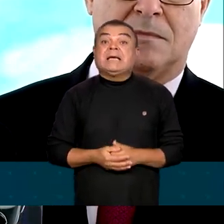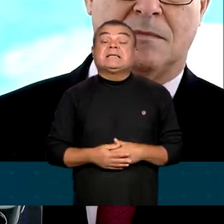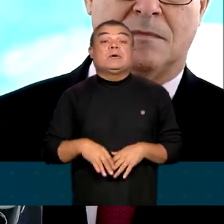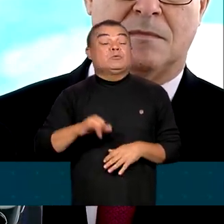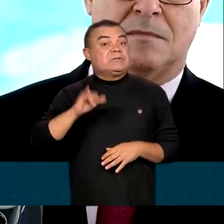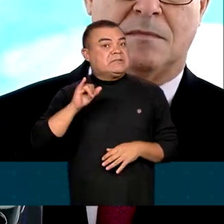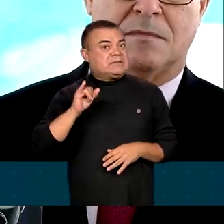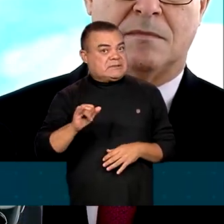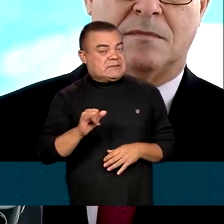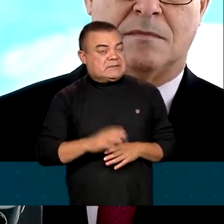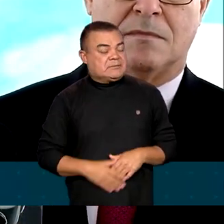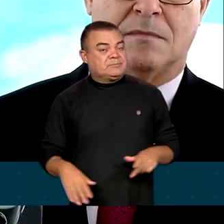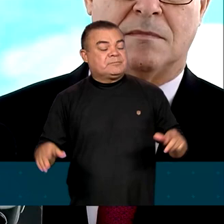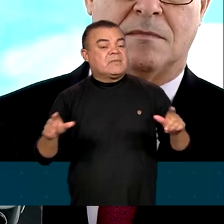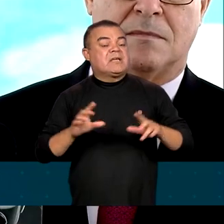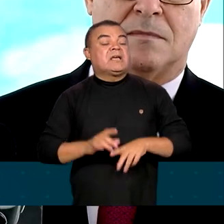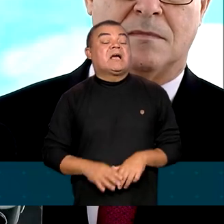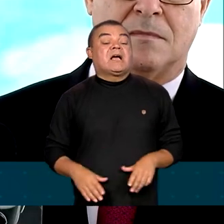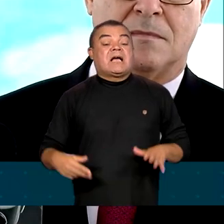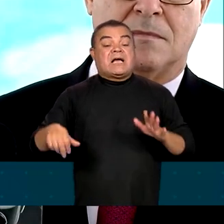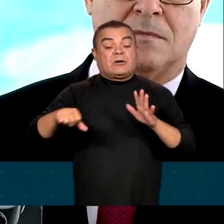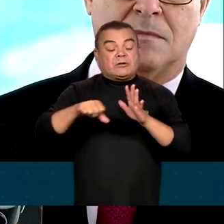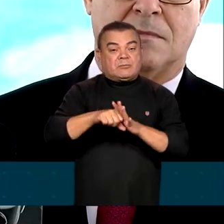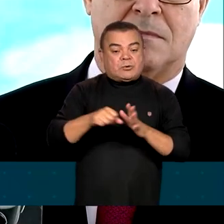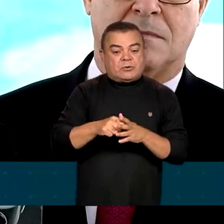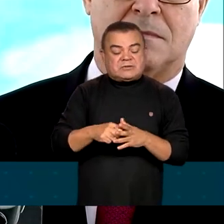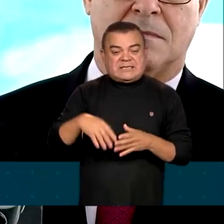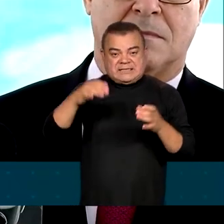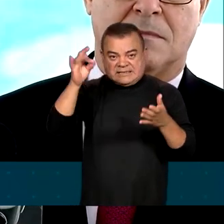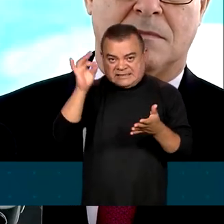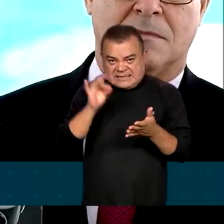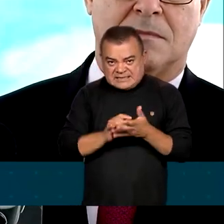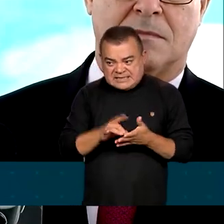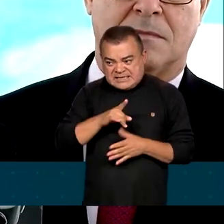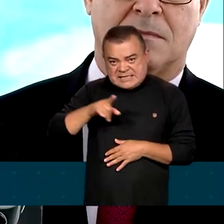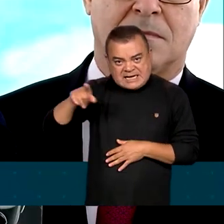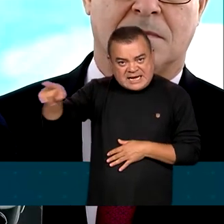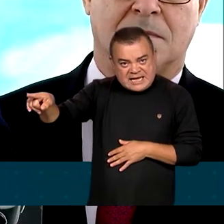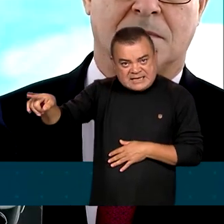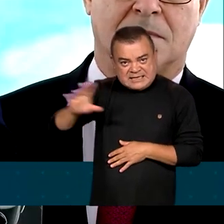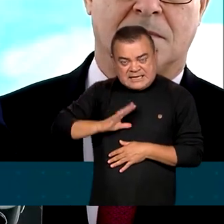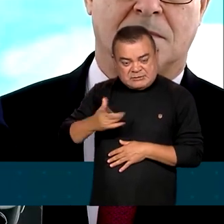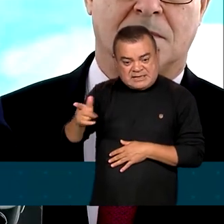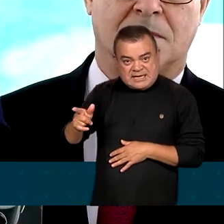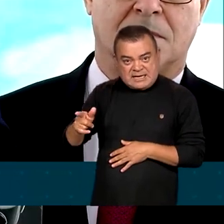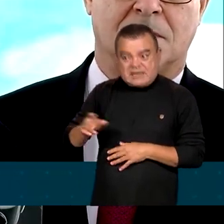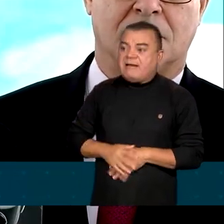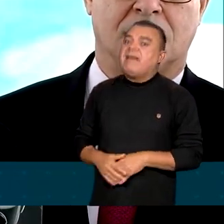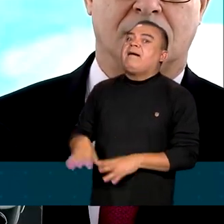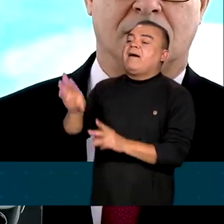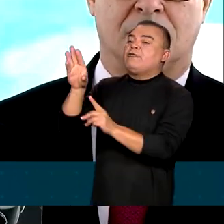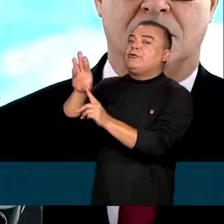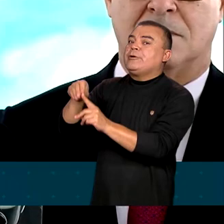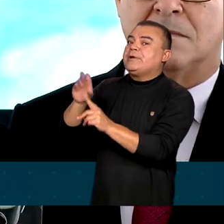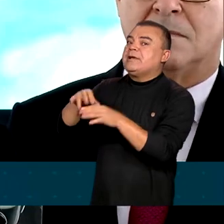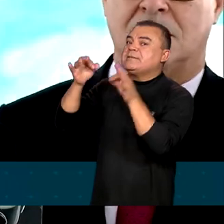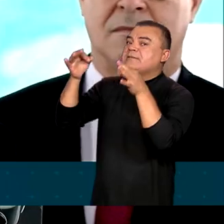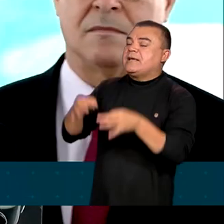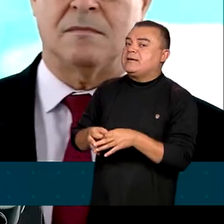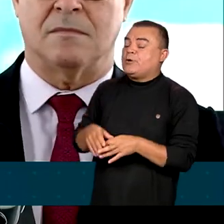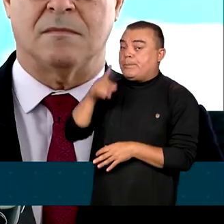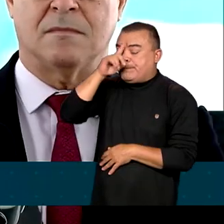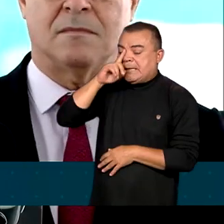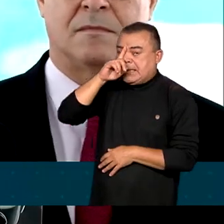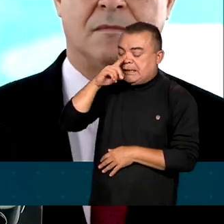se a criminalidade tiver a certeza que lá no campo não tem nenhuma arma, a vulnerabilidade é certa e o risco do homem do campo é